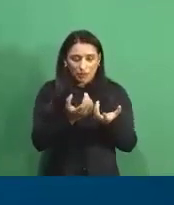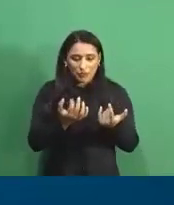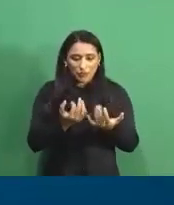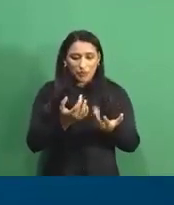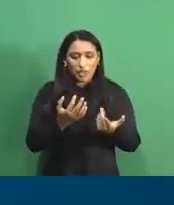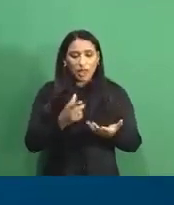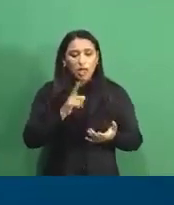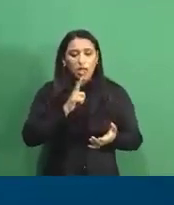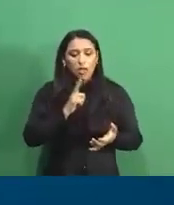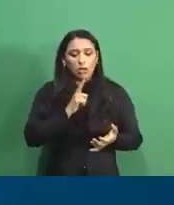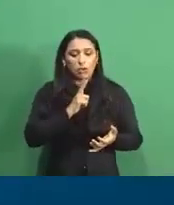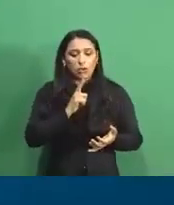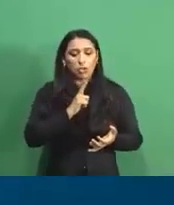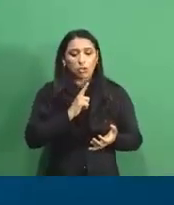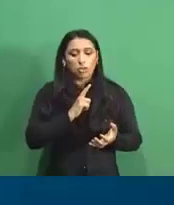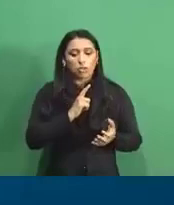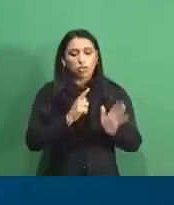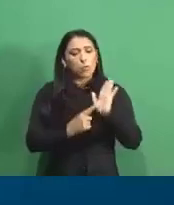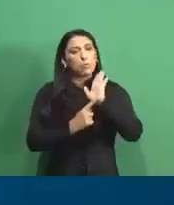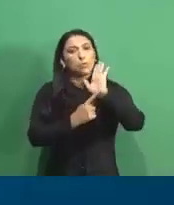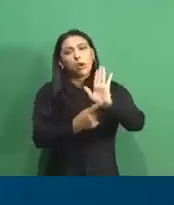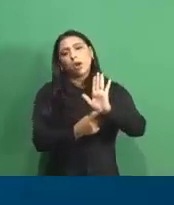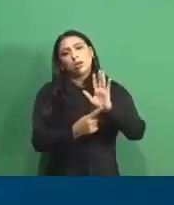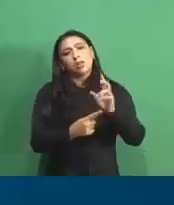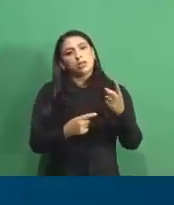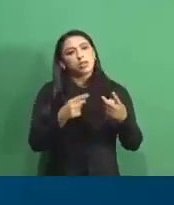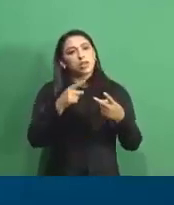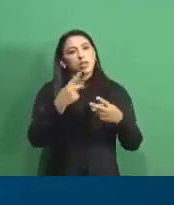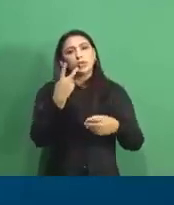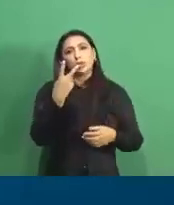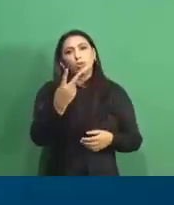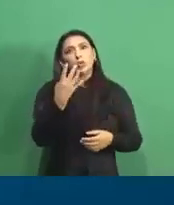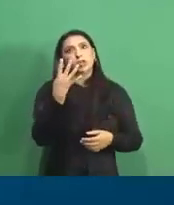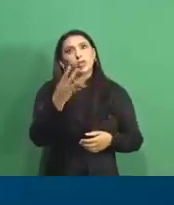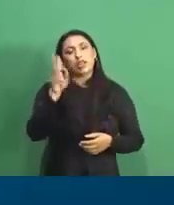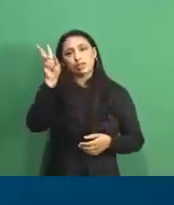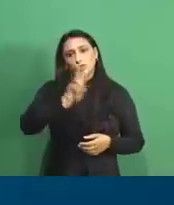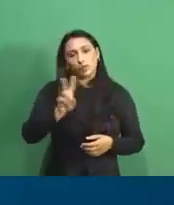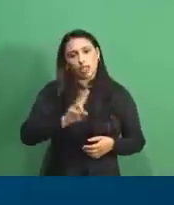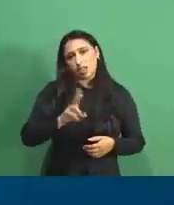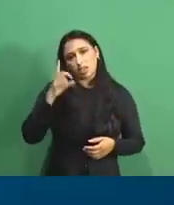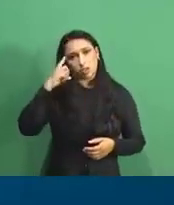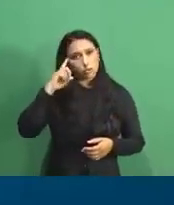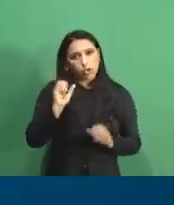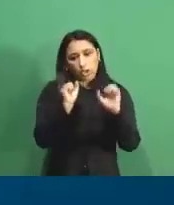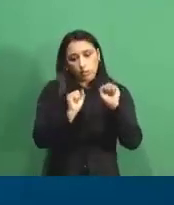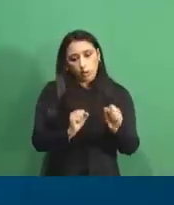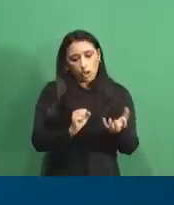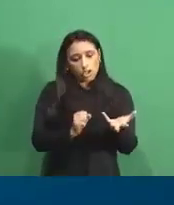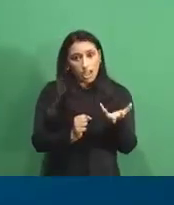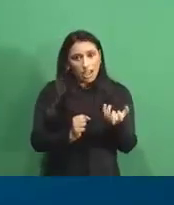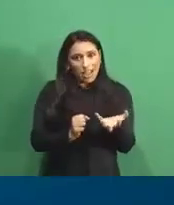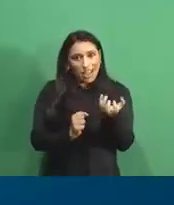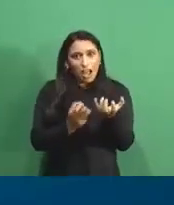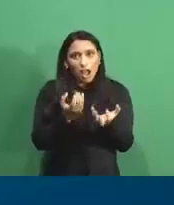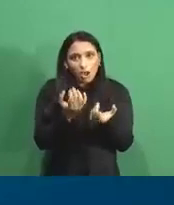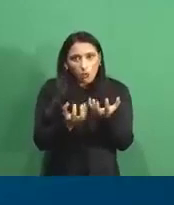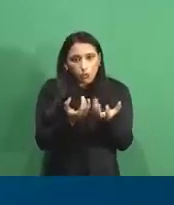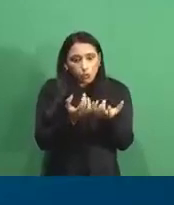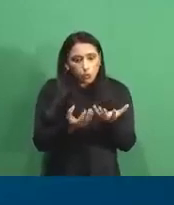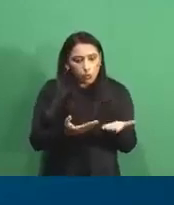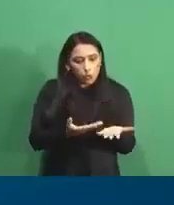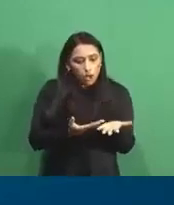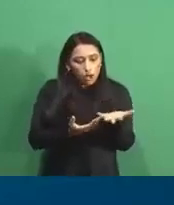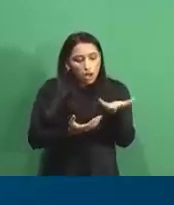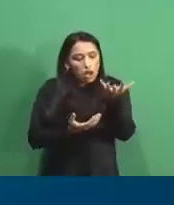quando nós acionamos as fotos, pode ser de duas a quatro vezes por dia, dependendo das condições. Então, essa grelha, ela sobe e